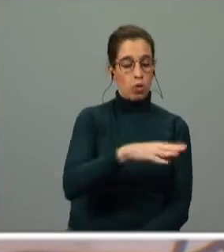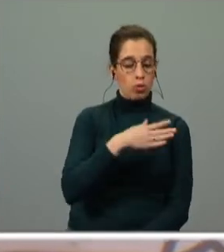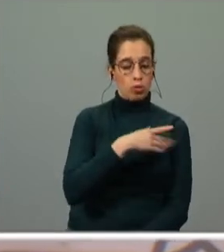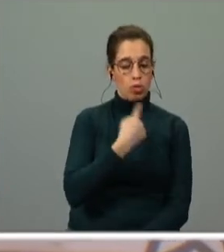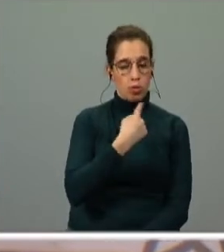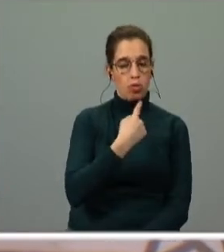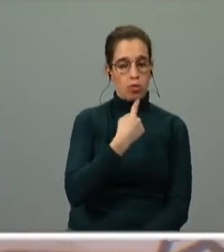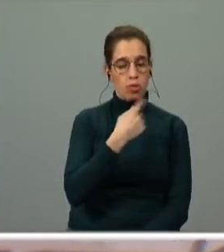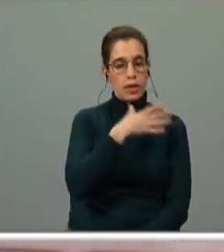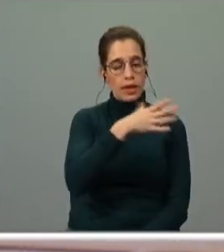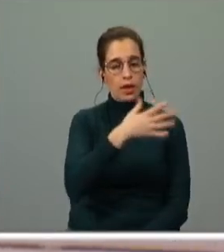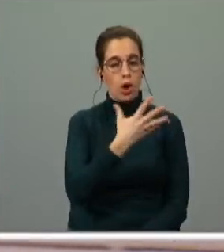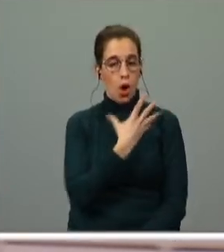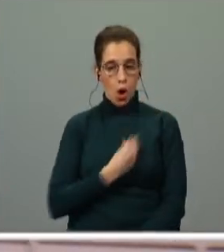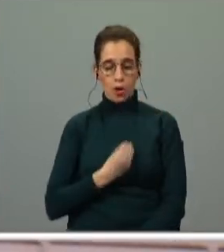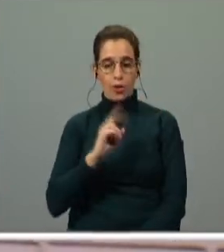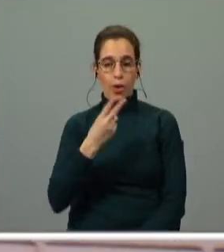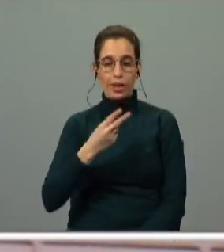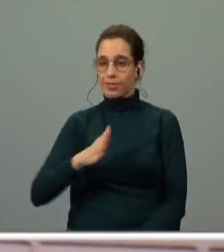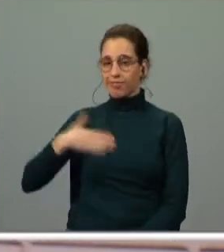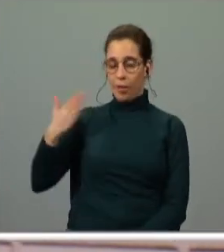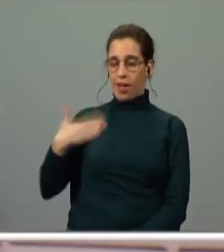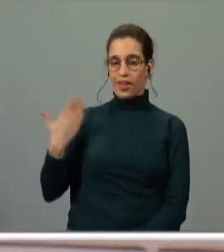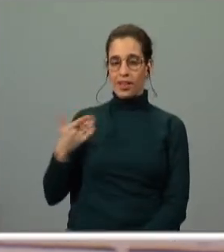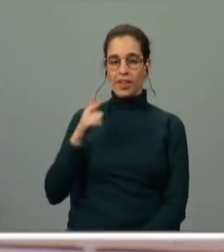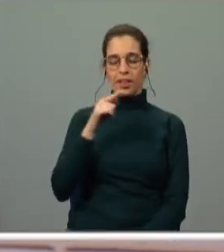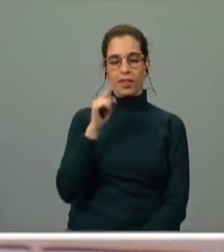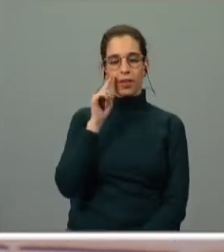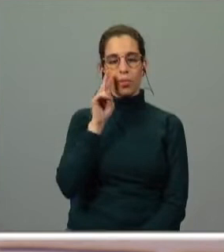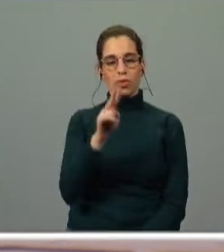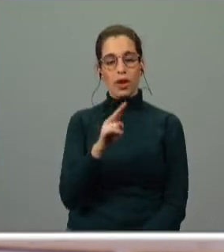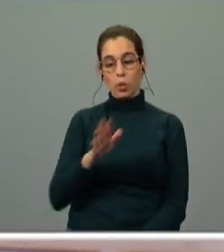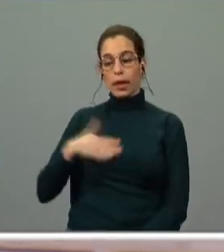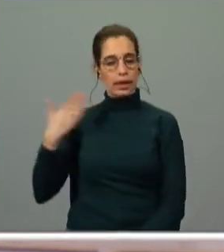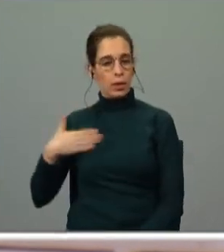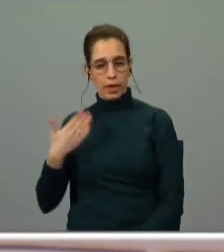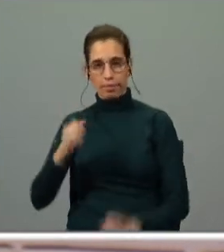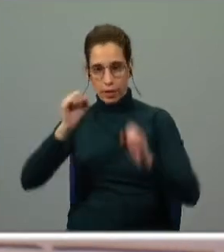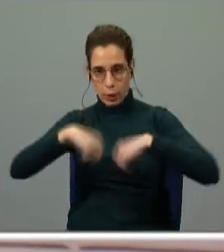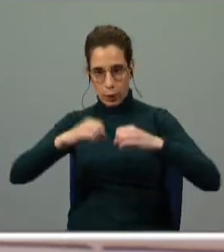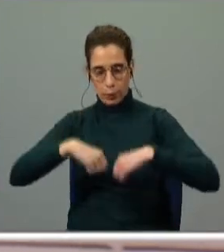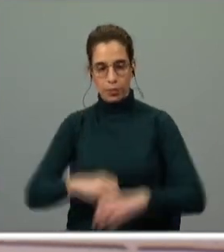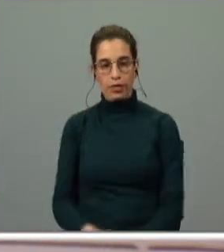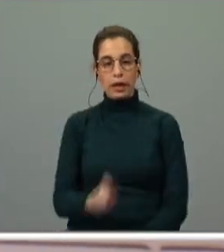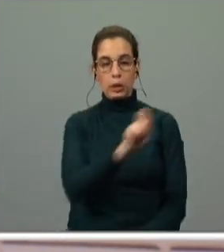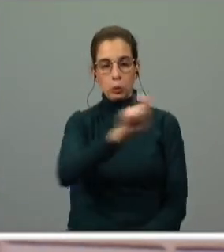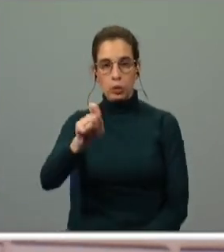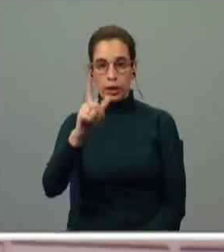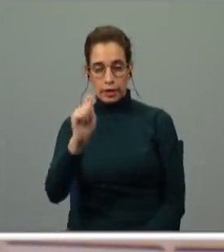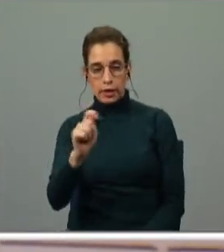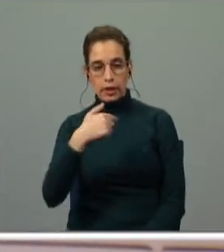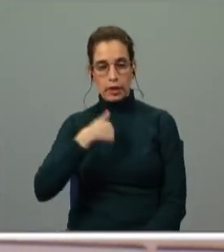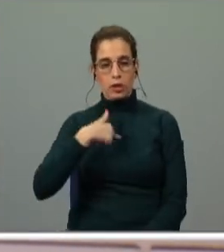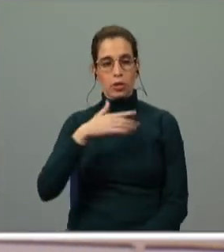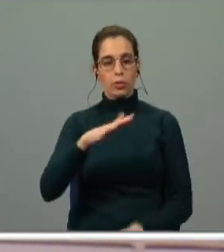aprecia ou naquilo que o narrador rejeita. E aqui vamos ver naquilo em que ele rejeita. De acordo? Então vais sublinhar nas instâncias e